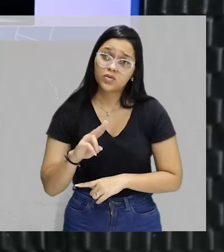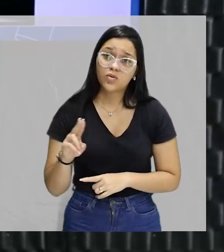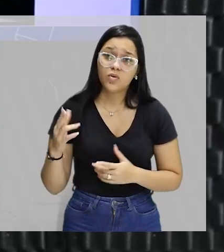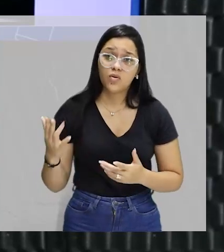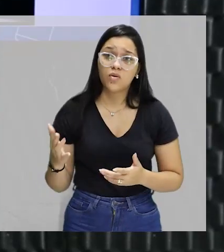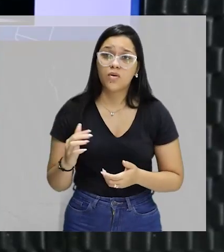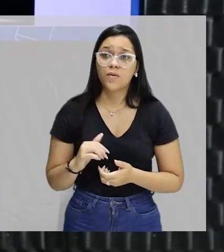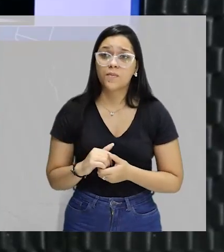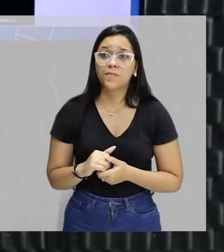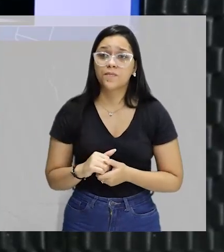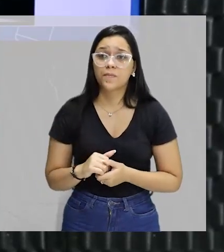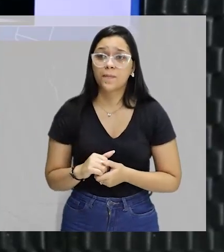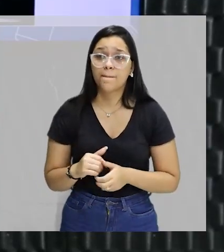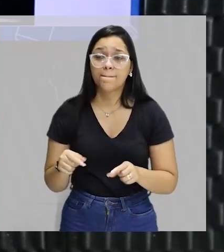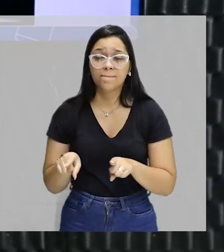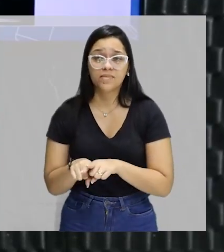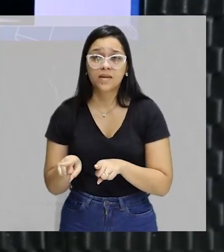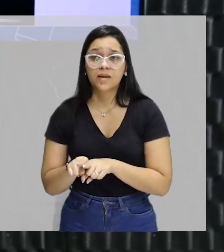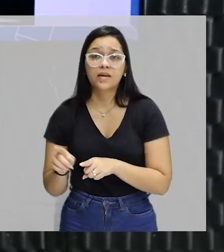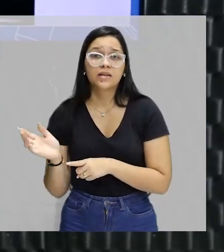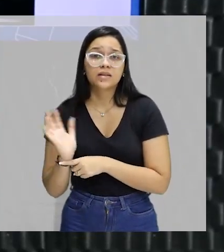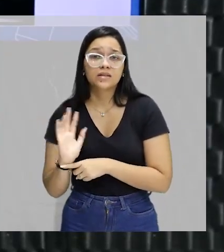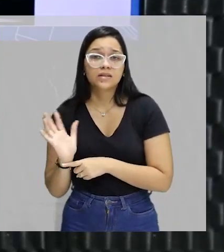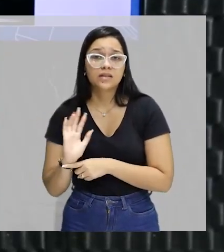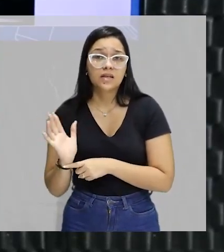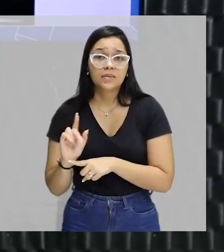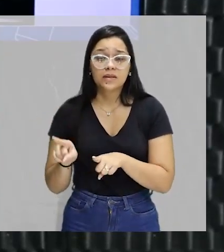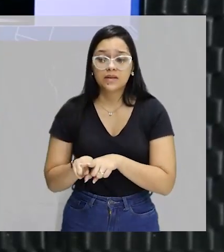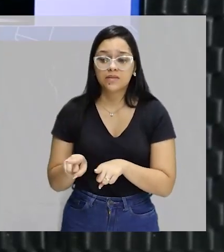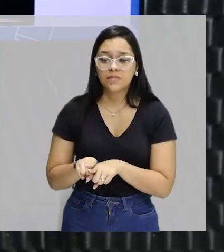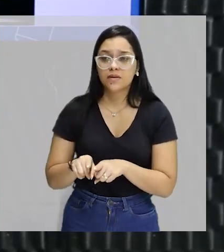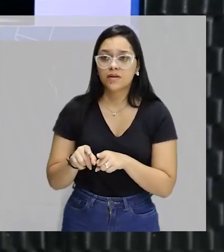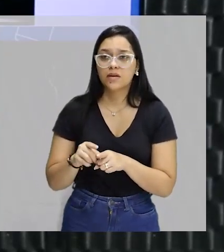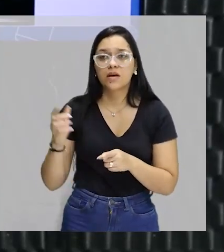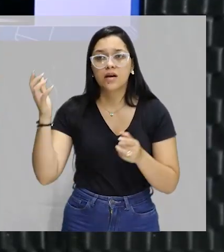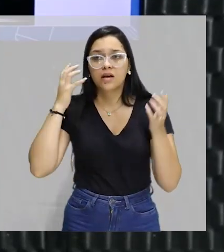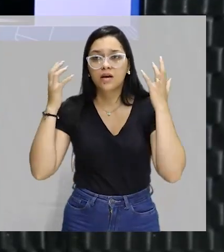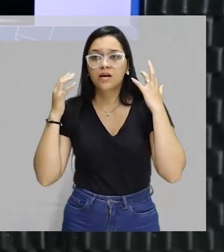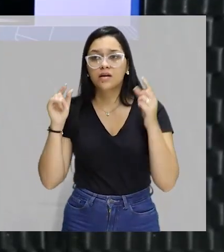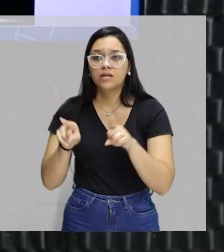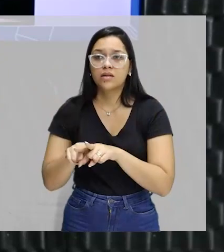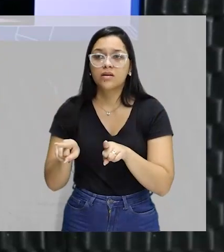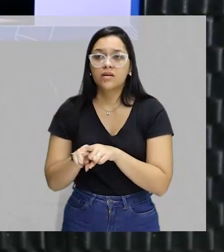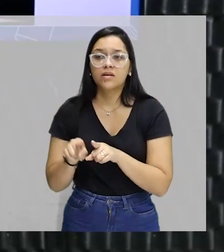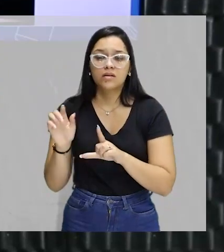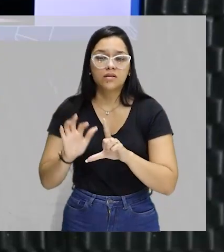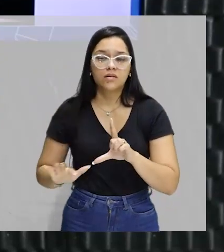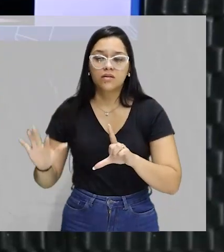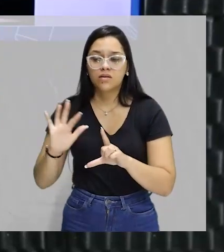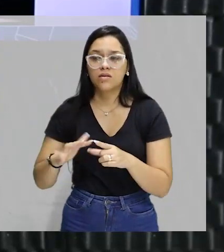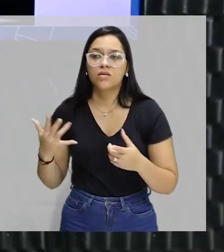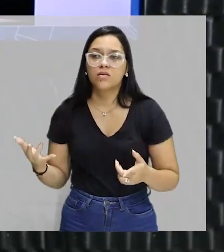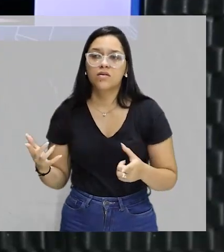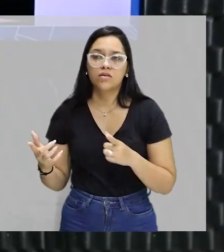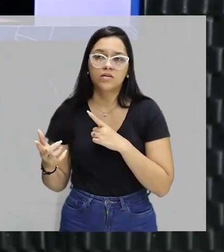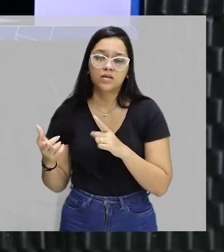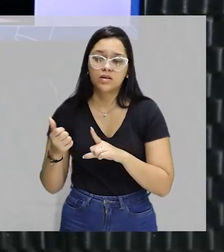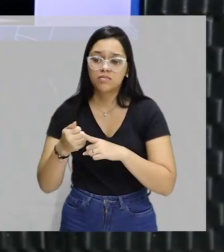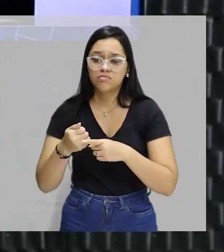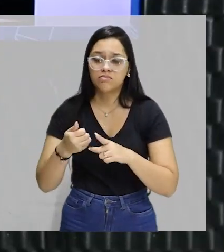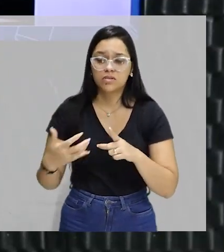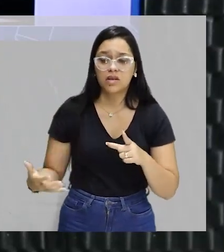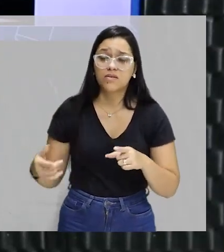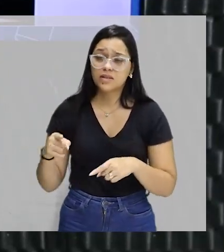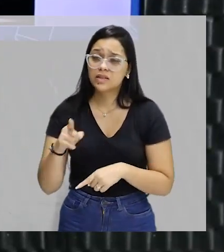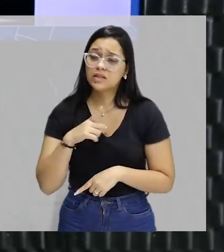novela, que a chama de novela, verdade, cinema e produções audiovisuais estão ganhando, por exemplo, as plataformas de streaming como séries. Ou seja,